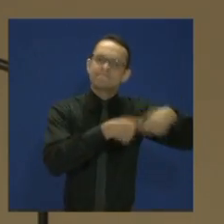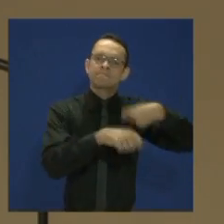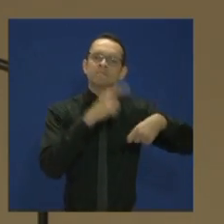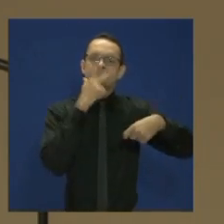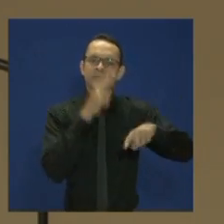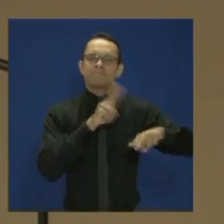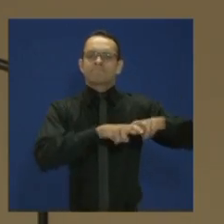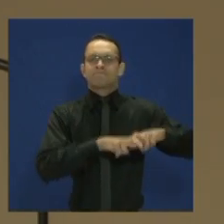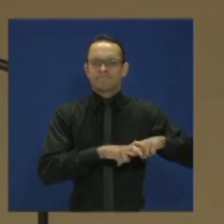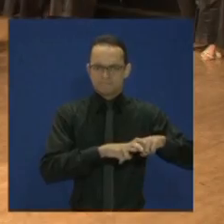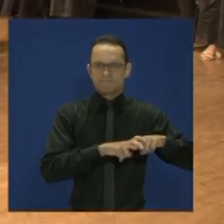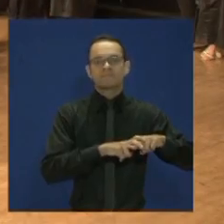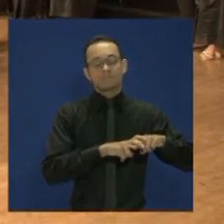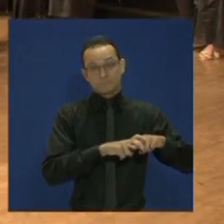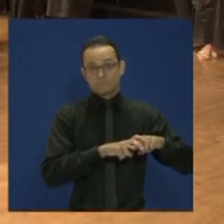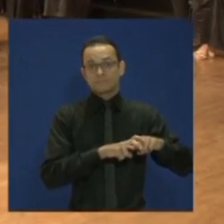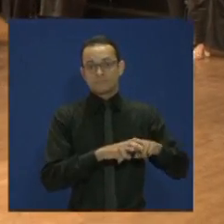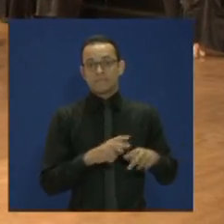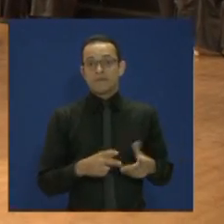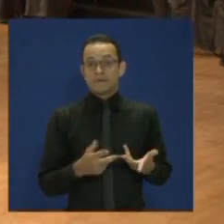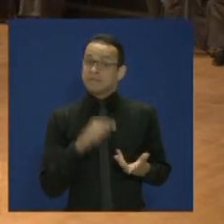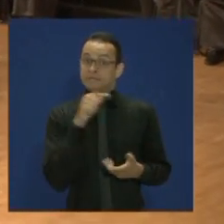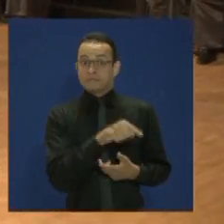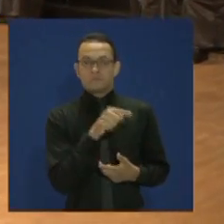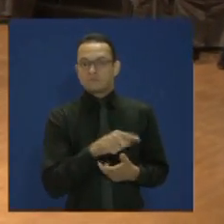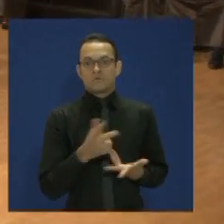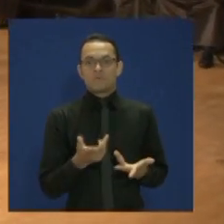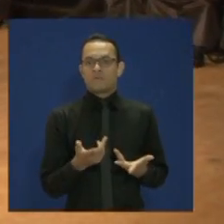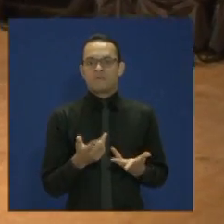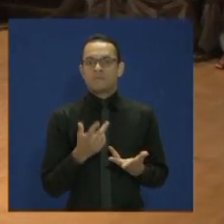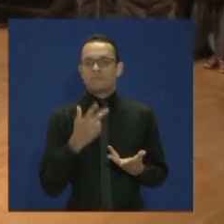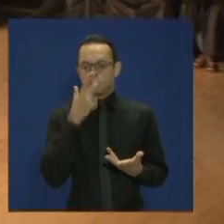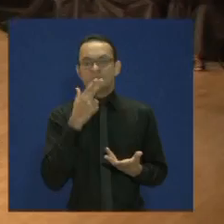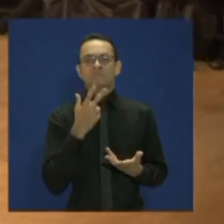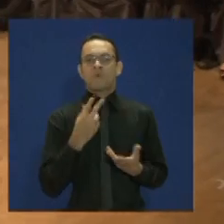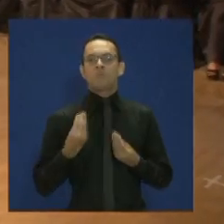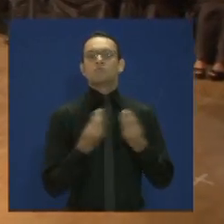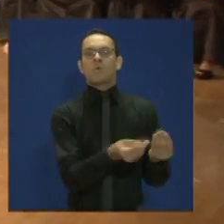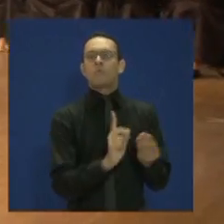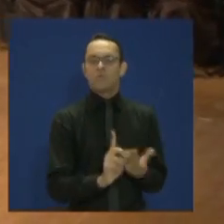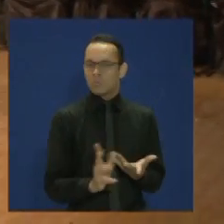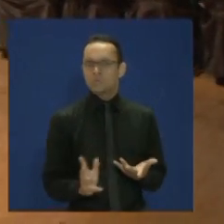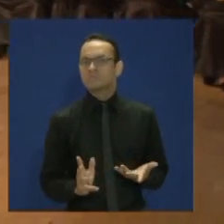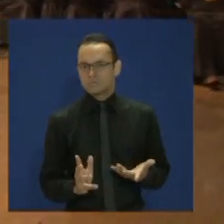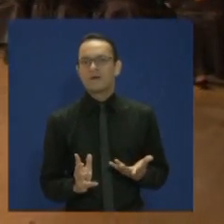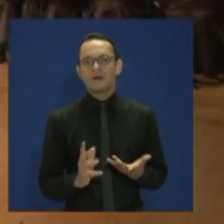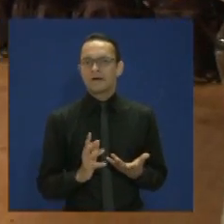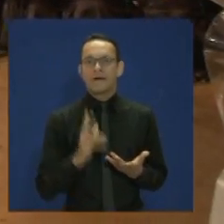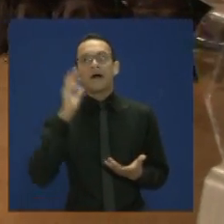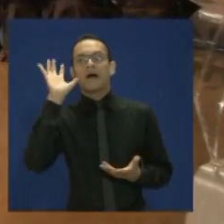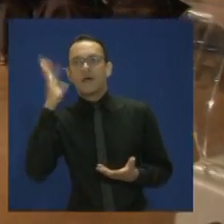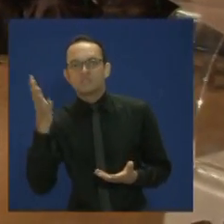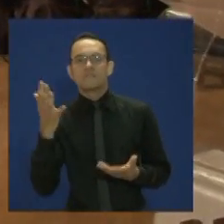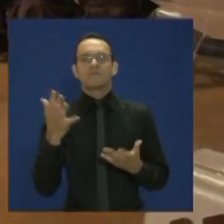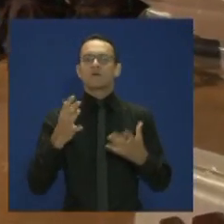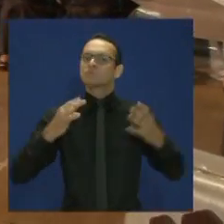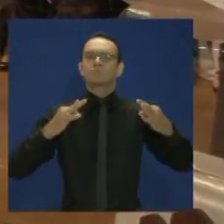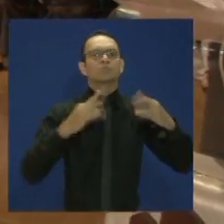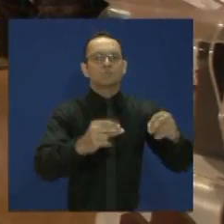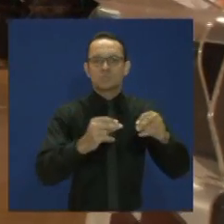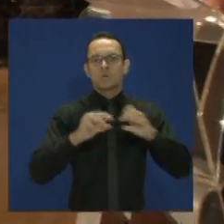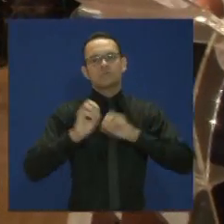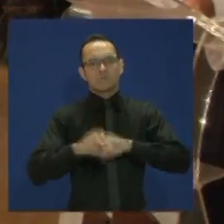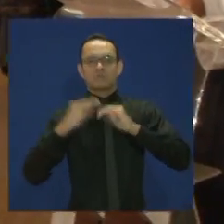apenas corrigidos pela inflação, isso não nos permite preencher essa enorme lacuna na educação